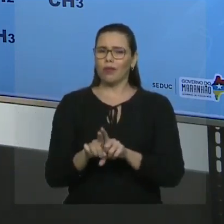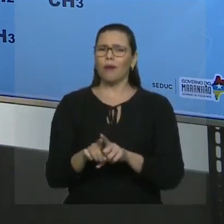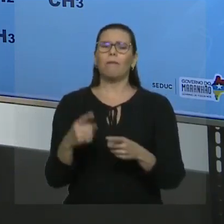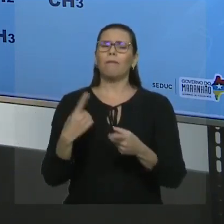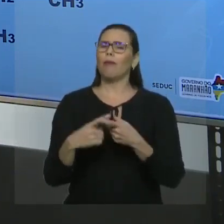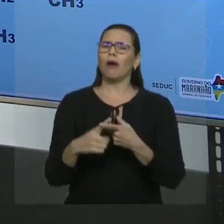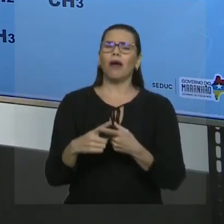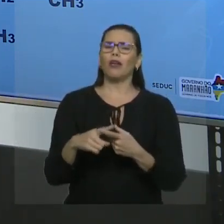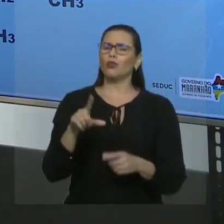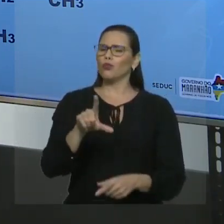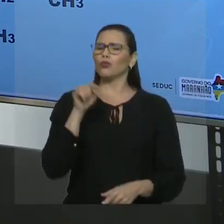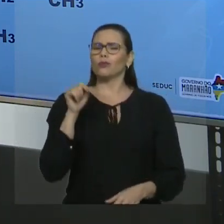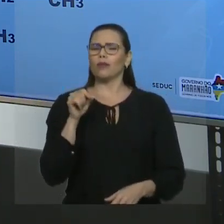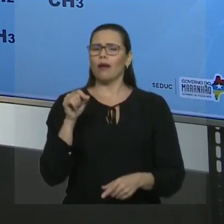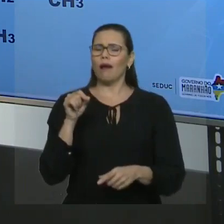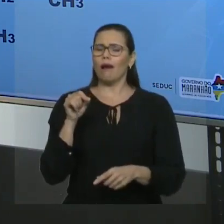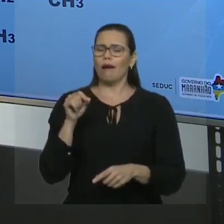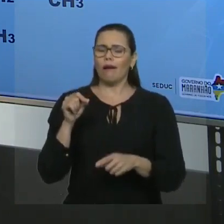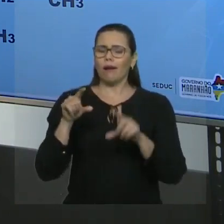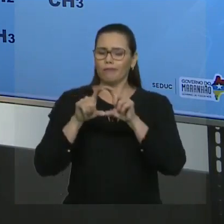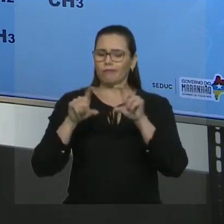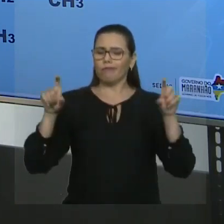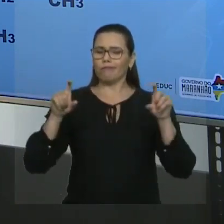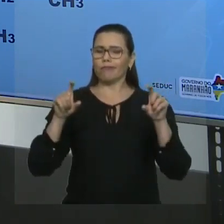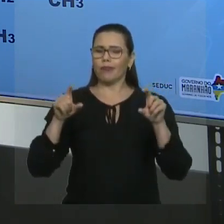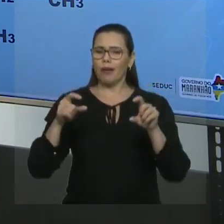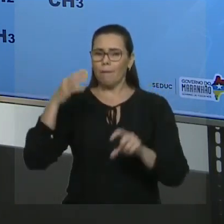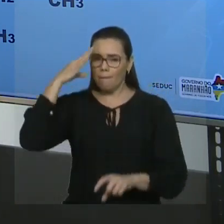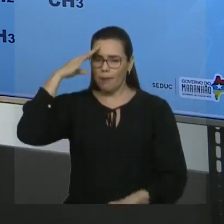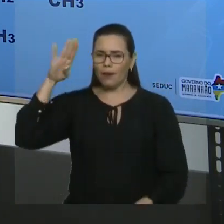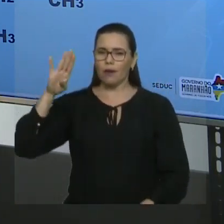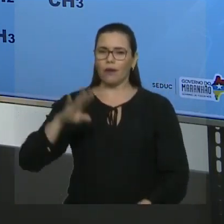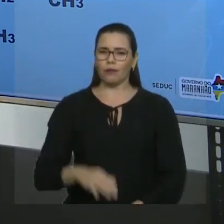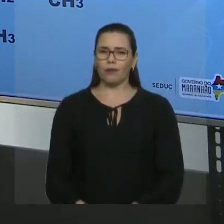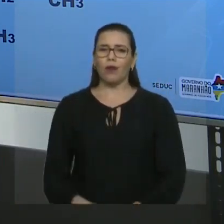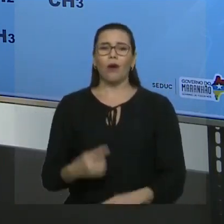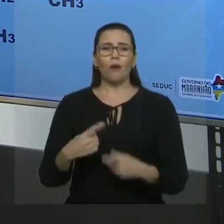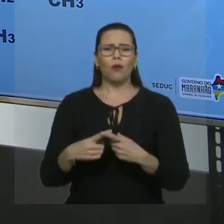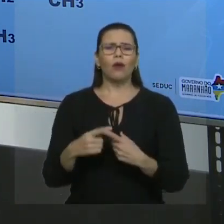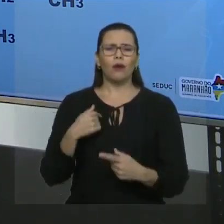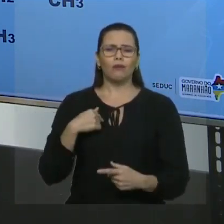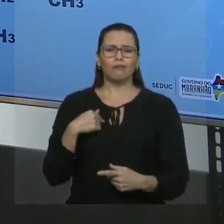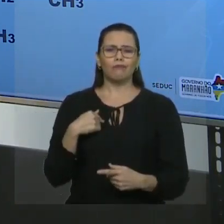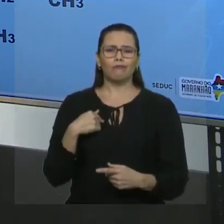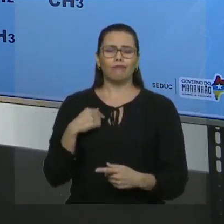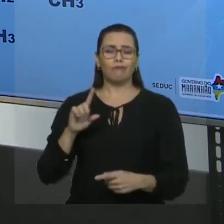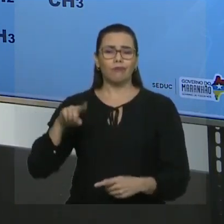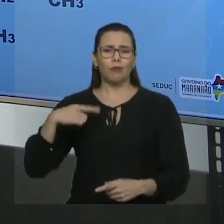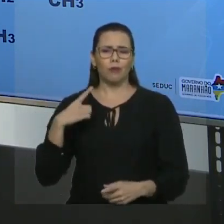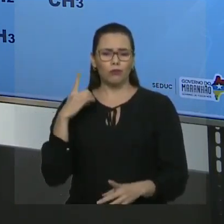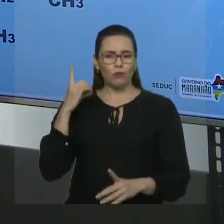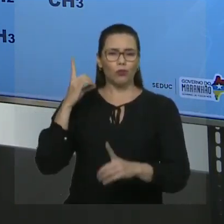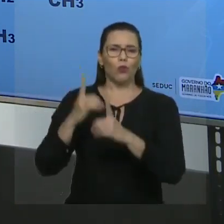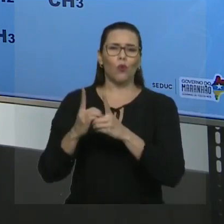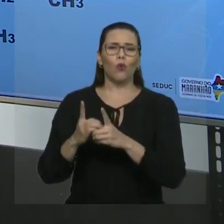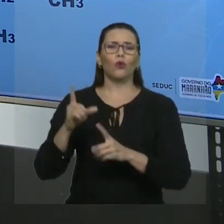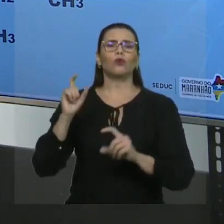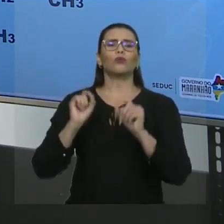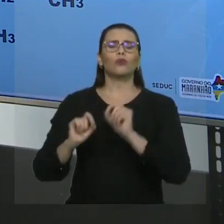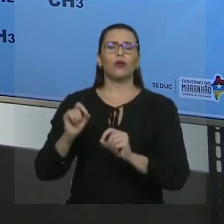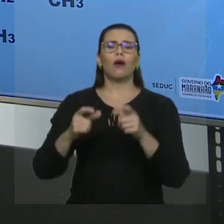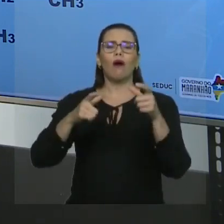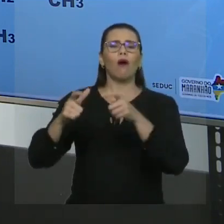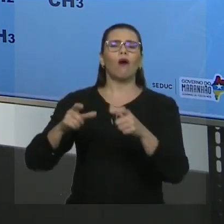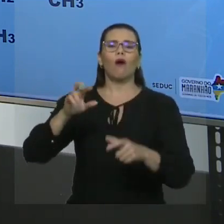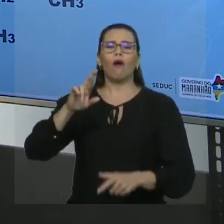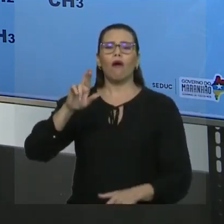principal? Porque na hora que eu numero a cadeia principal, eu localizo nela a posição dos radicais ou dos grupos